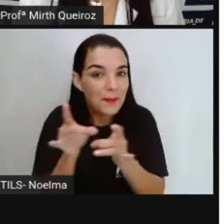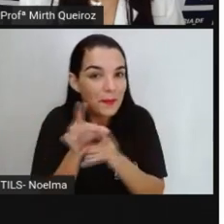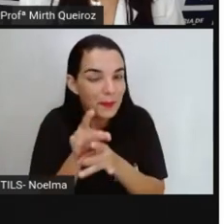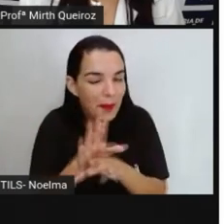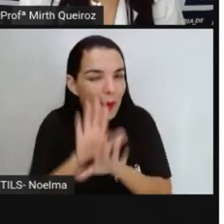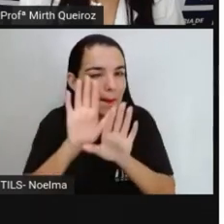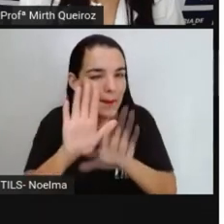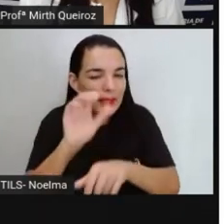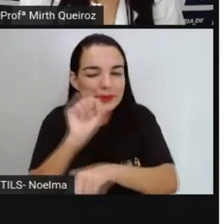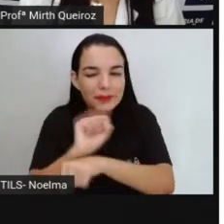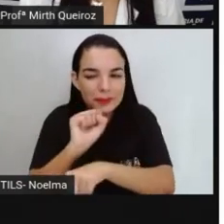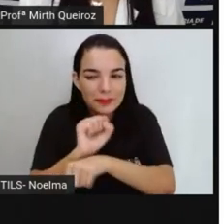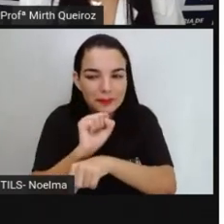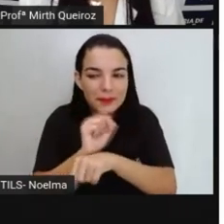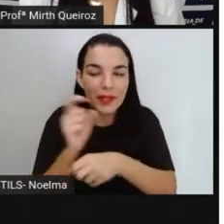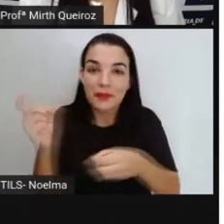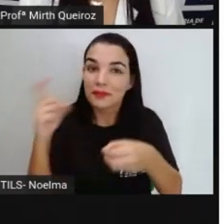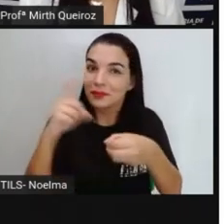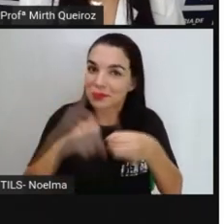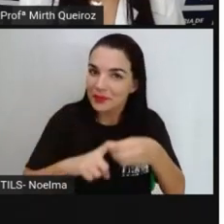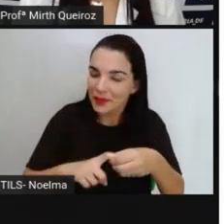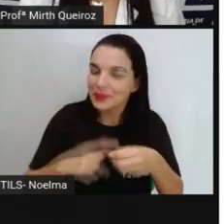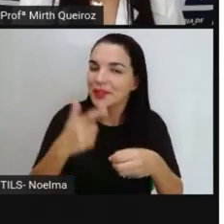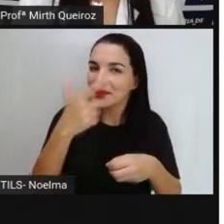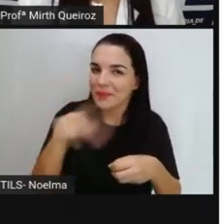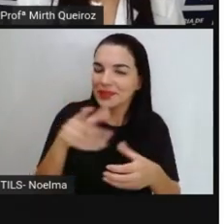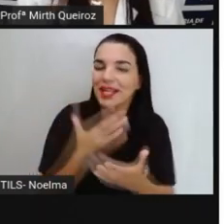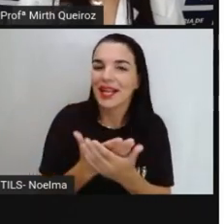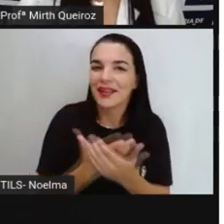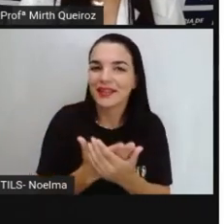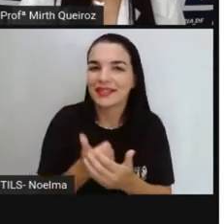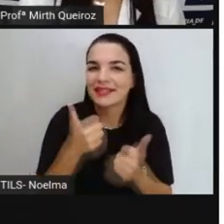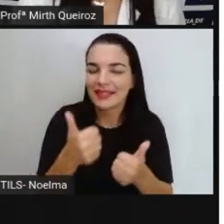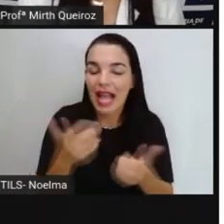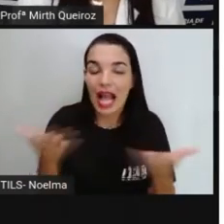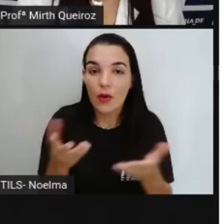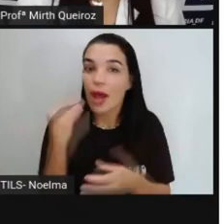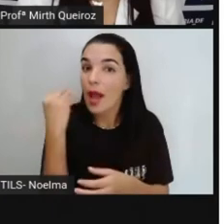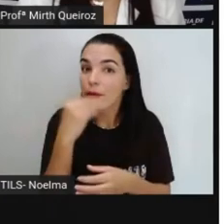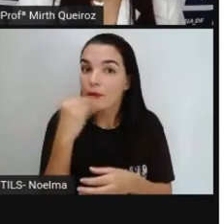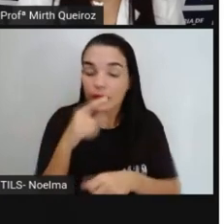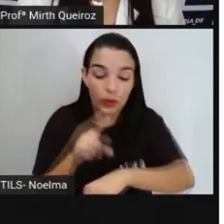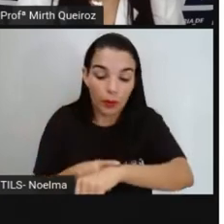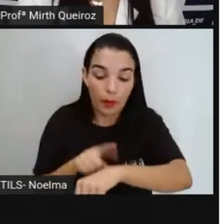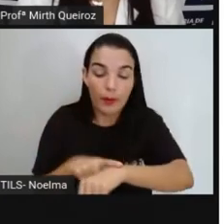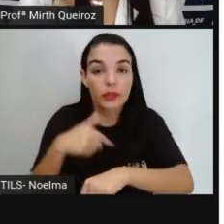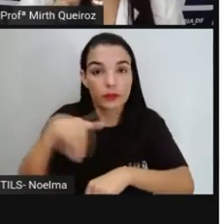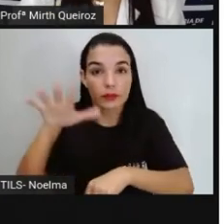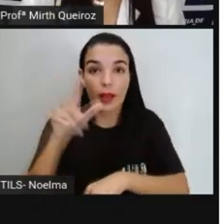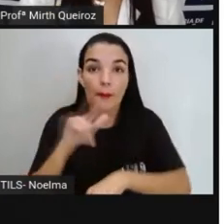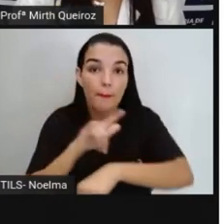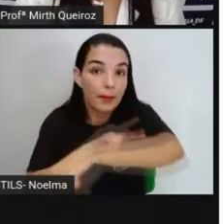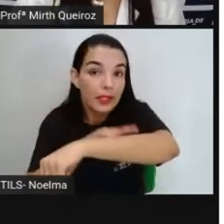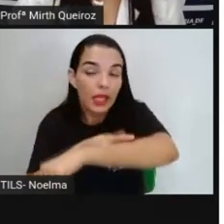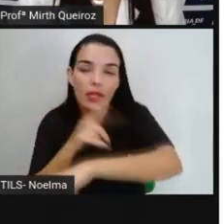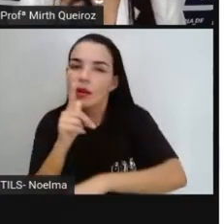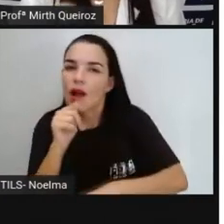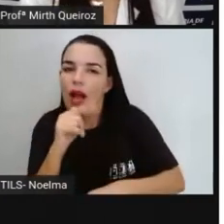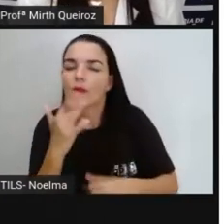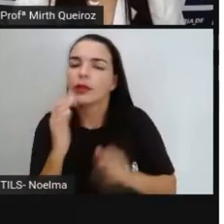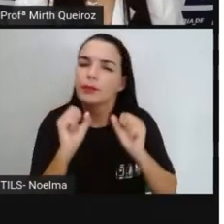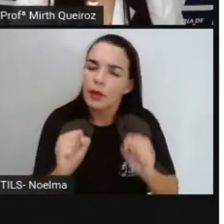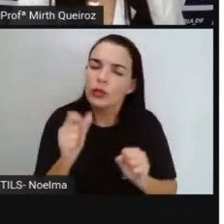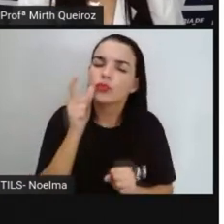Mas daqui a pouquinho A gente volta Com mais uma aula Aproveita esse momentinho Para ir ao banheiro Tomar uma água Se sentir aquela fominha